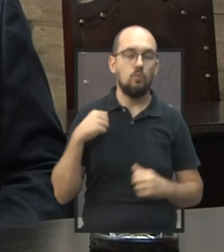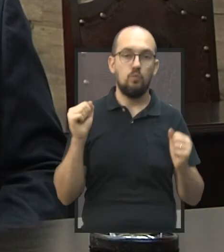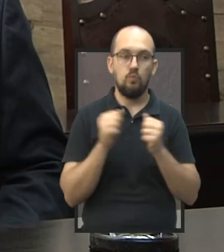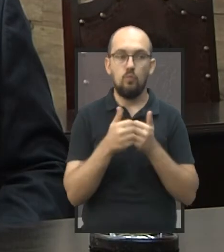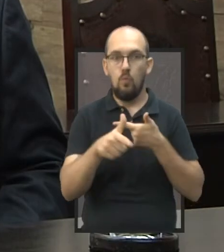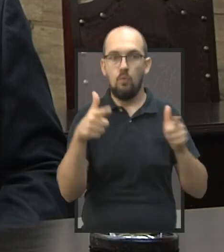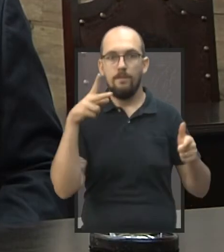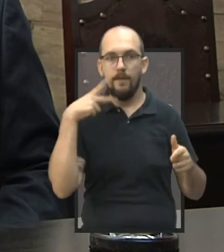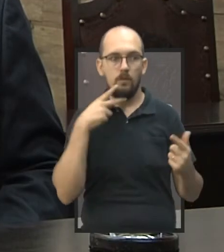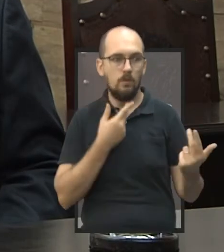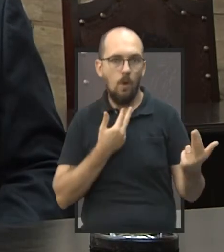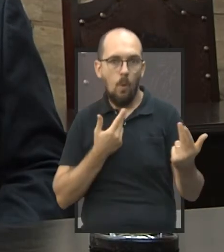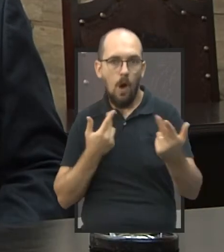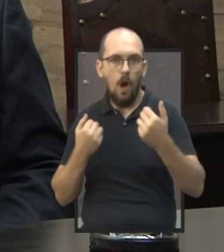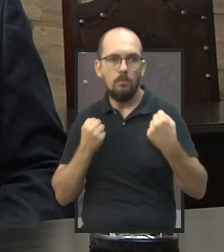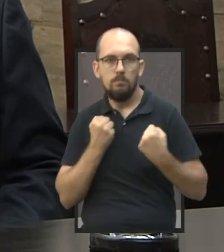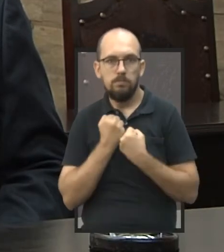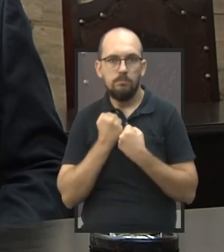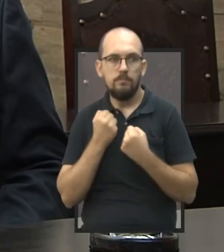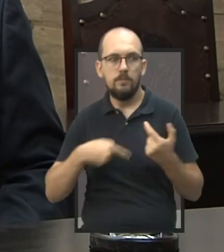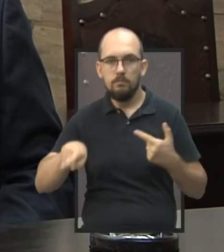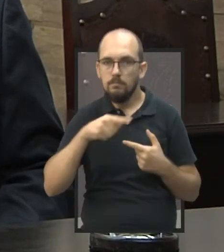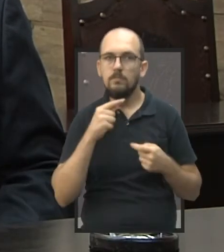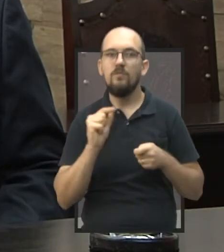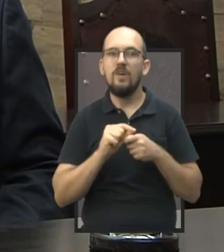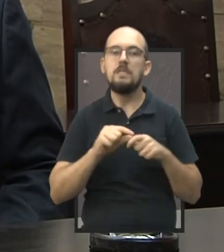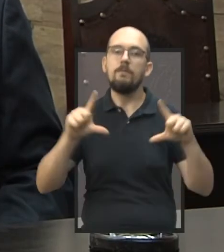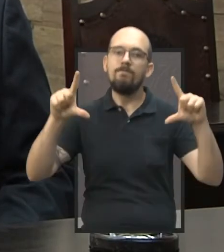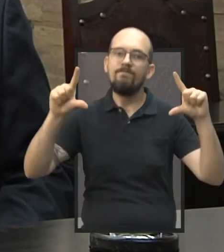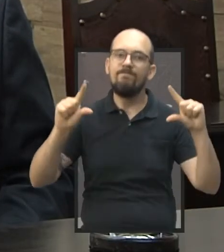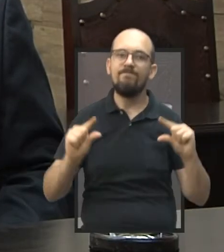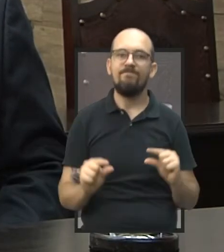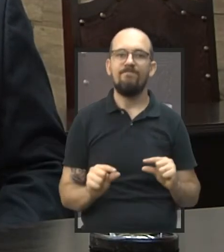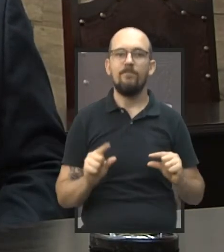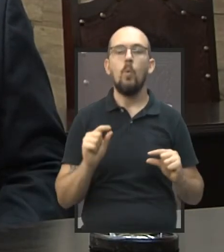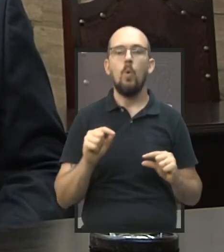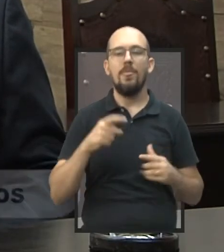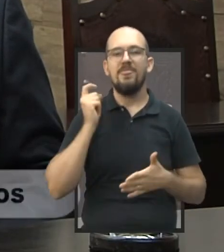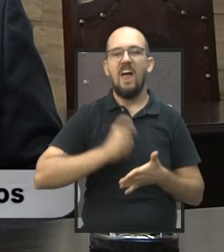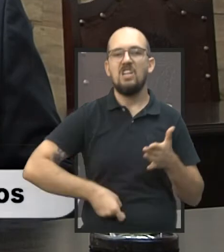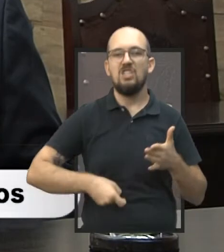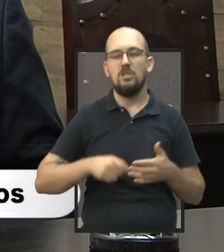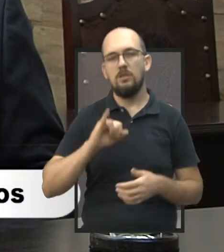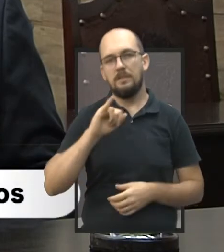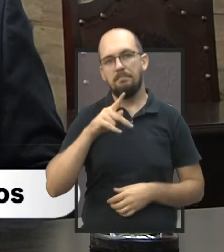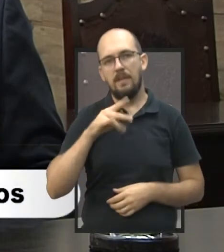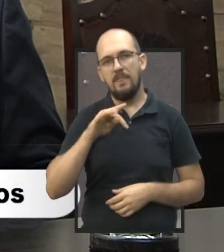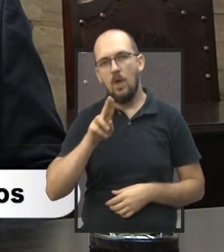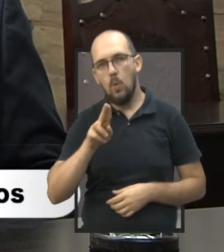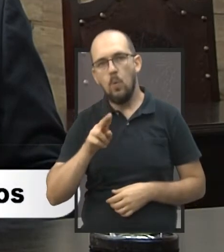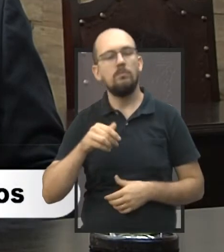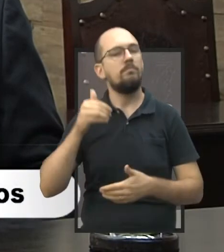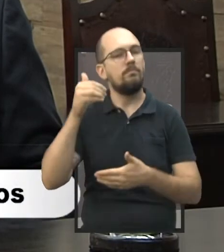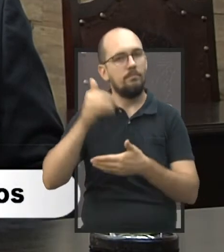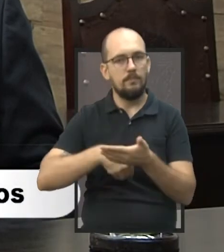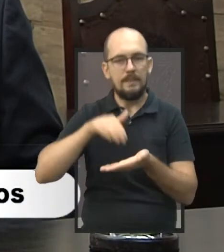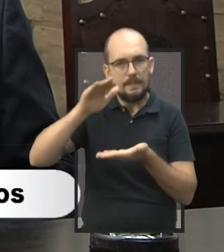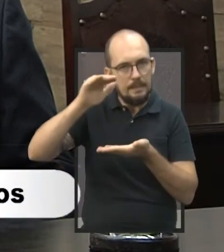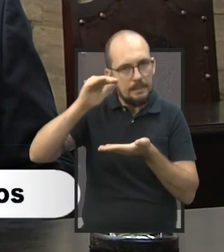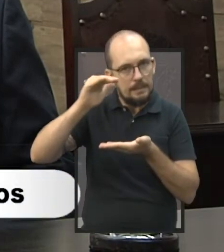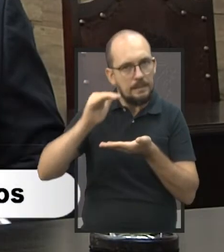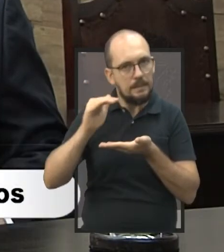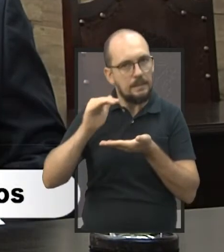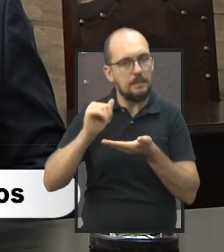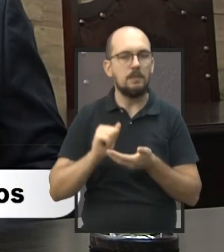bastante deles tem empenhado forças para tentar fazer a redução de taxas de PTU, ver se consegue dar